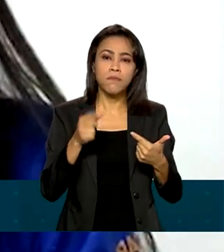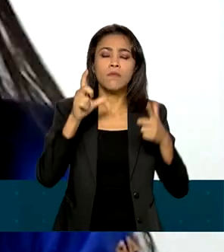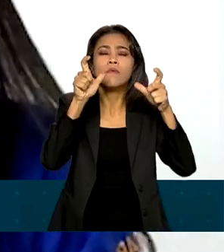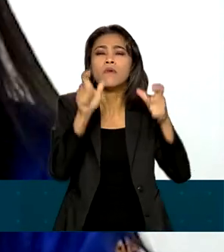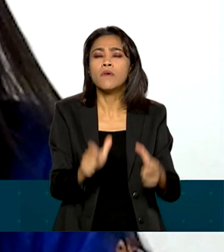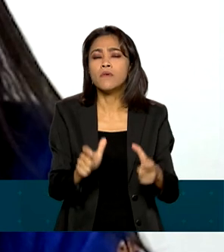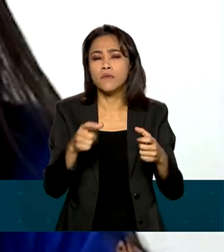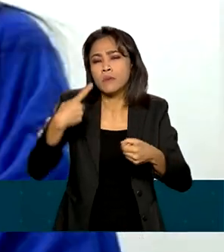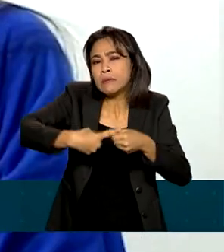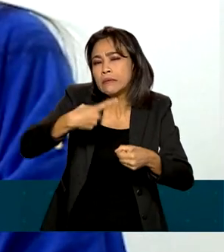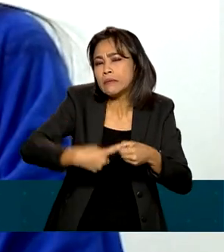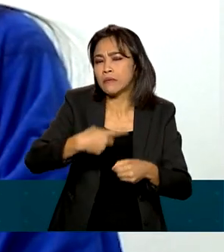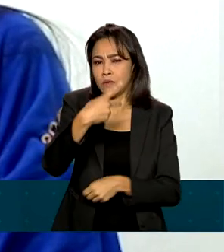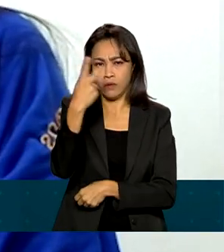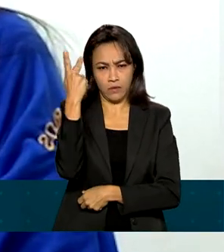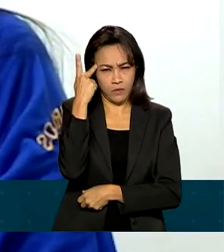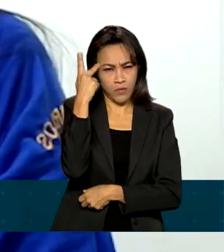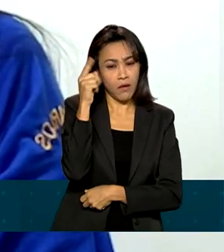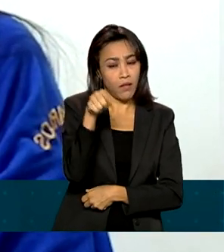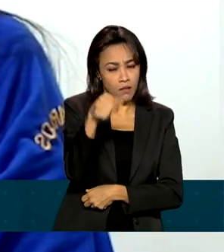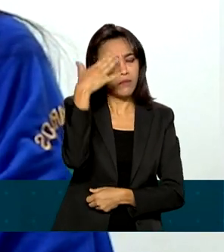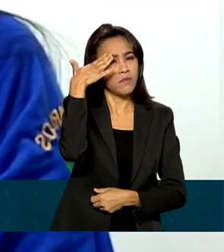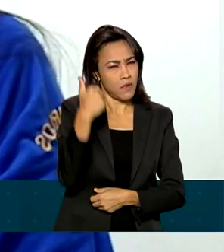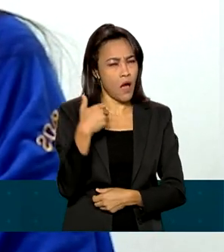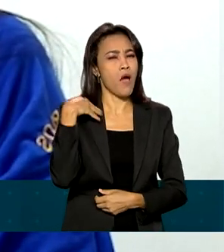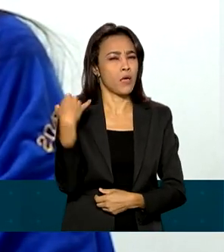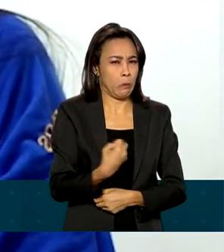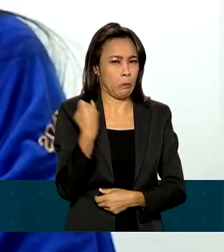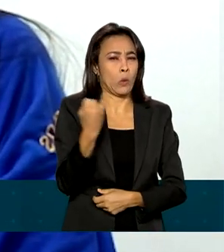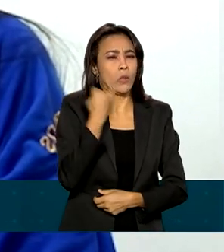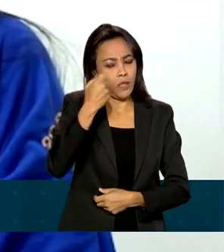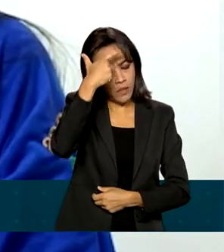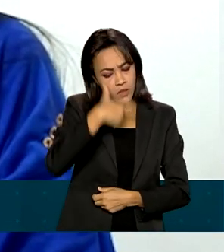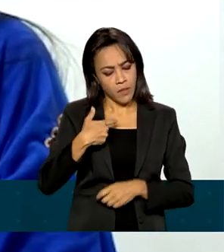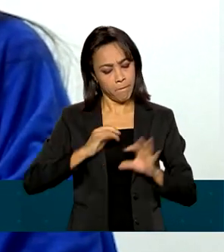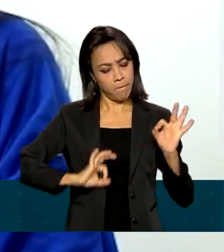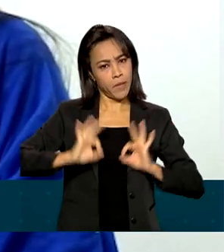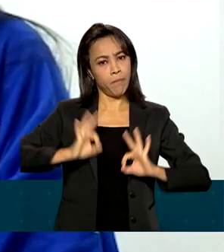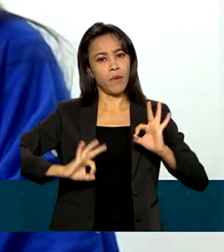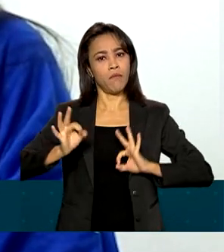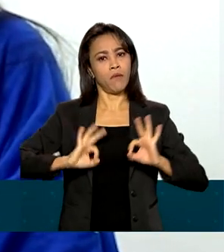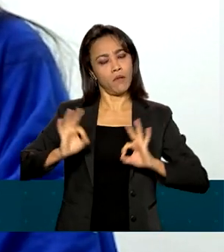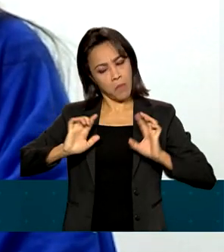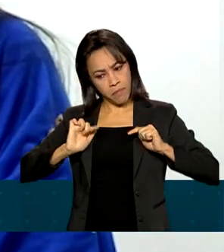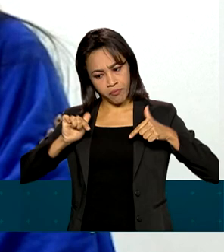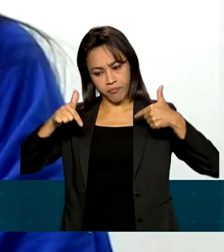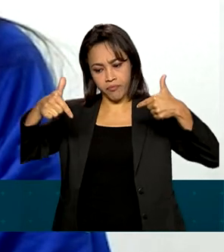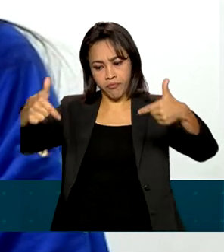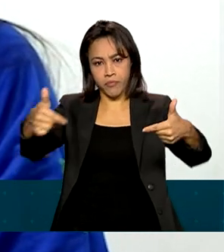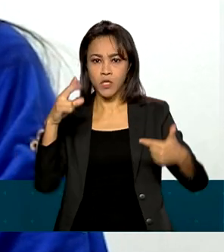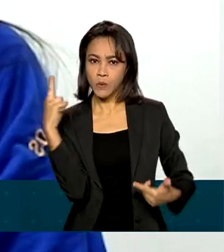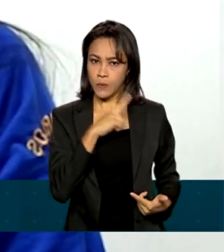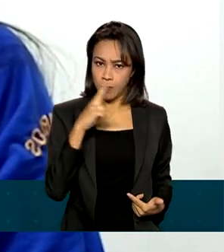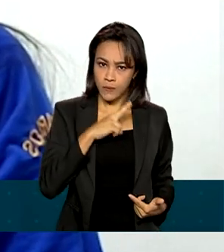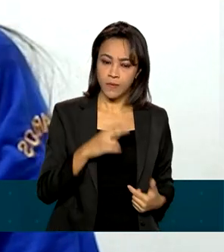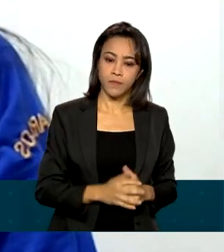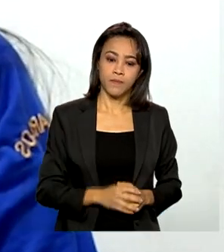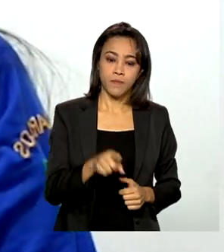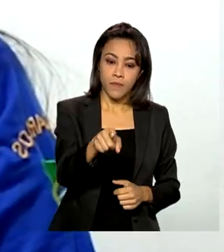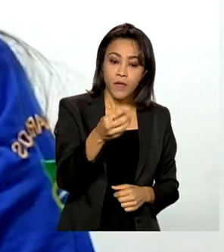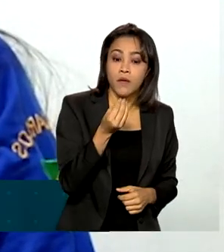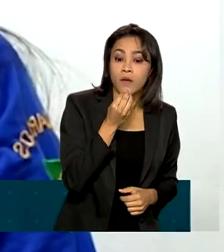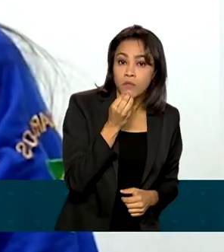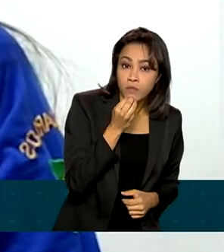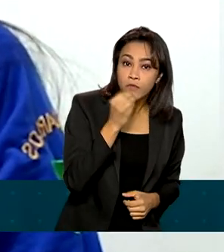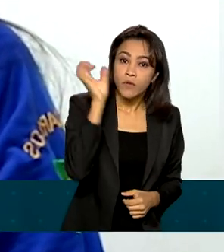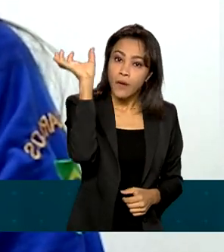interior de São Paulo, e sabe a importância de estar preparada para atuar em emergências. Eu pude aprender através